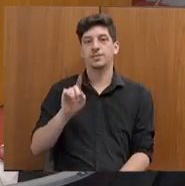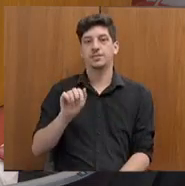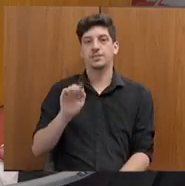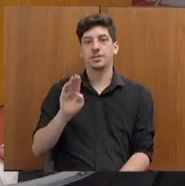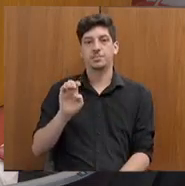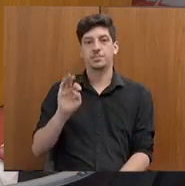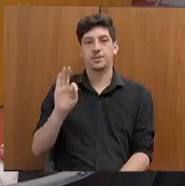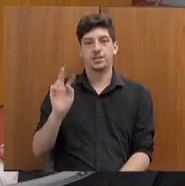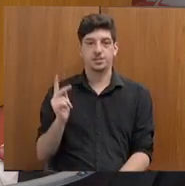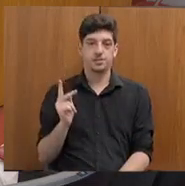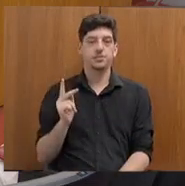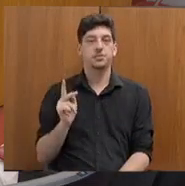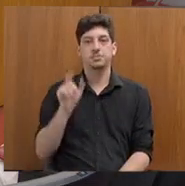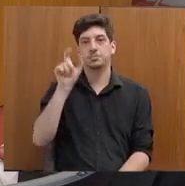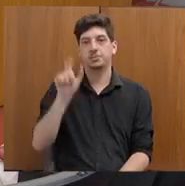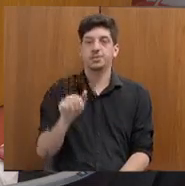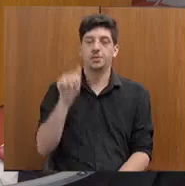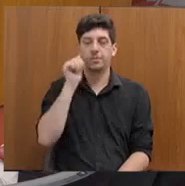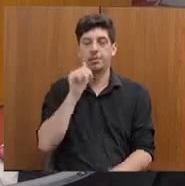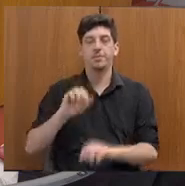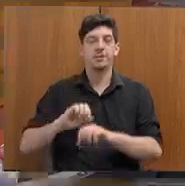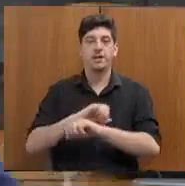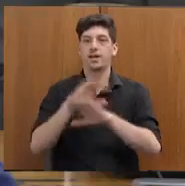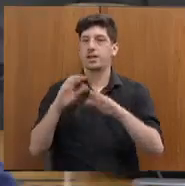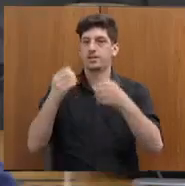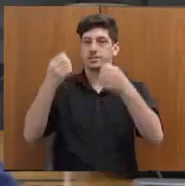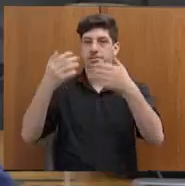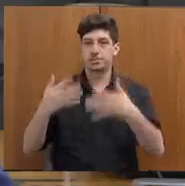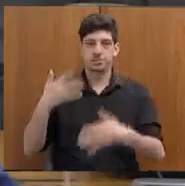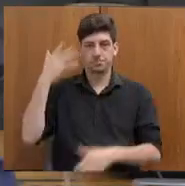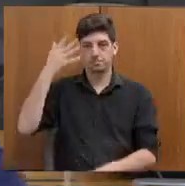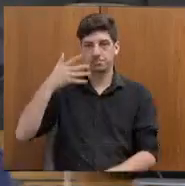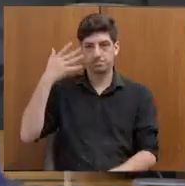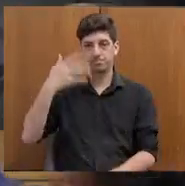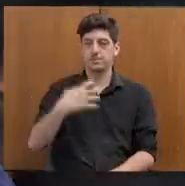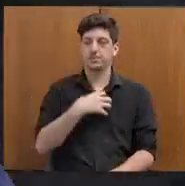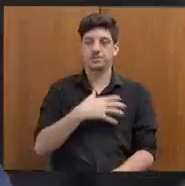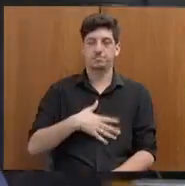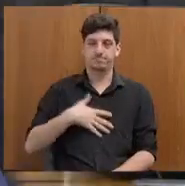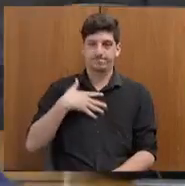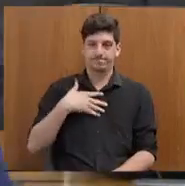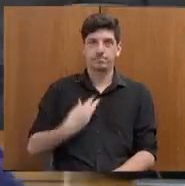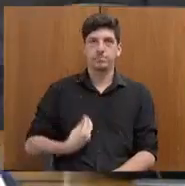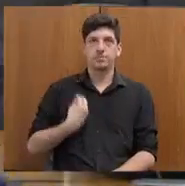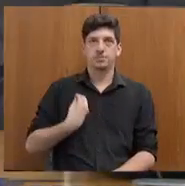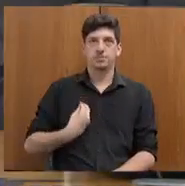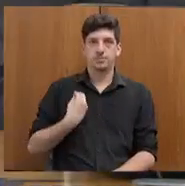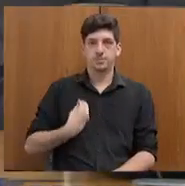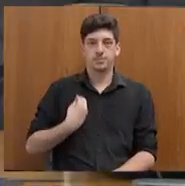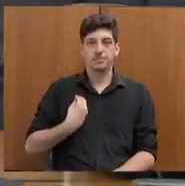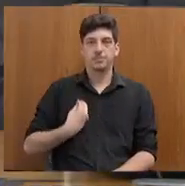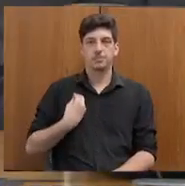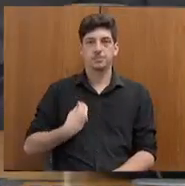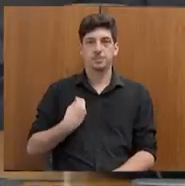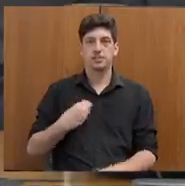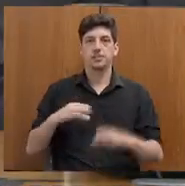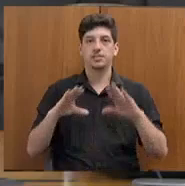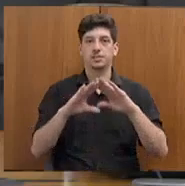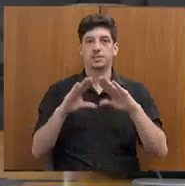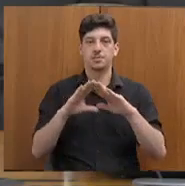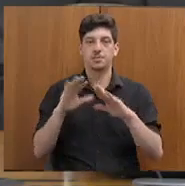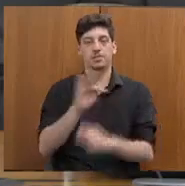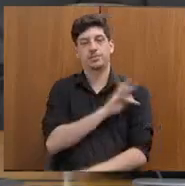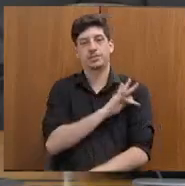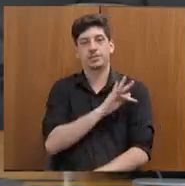Ela foi muito clara na sua exposição. Eu estou realmente honrado de participar do Minas, do Assembleia Fiscaliza,